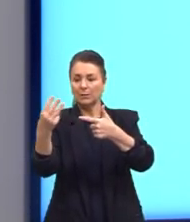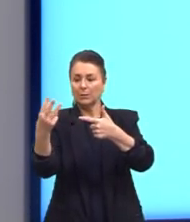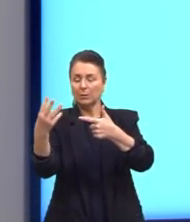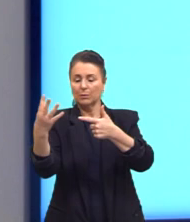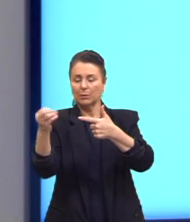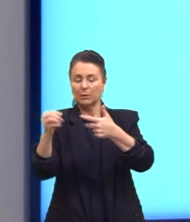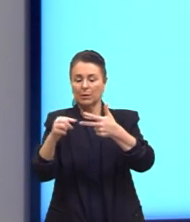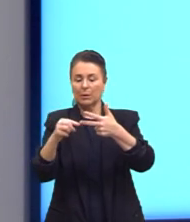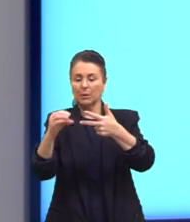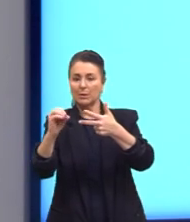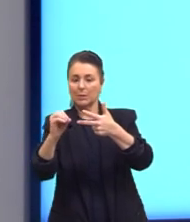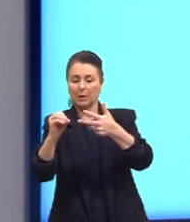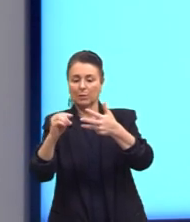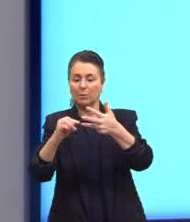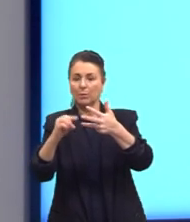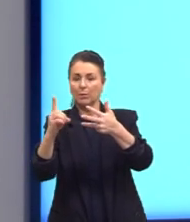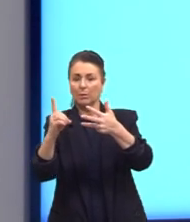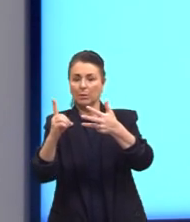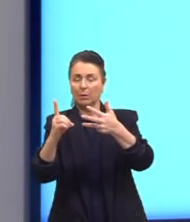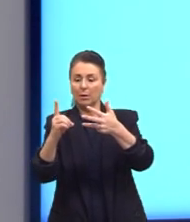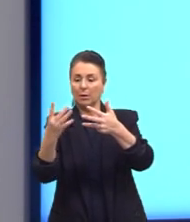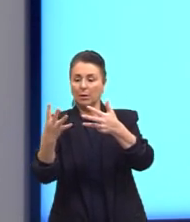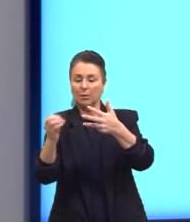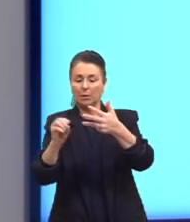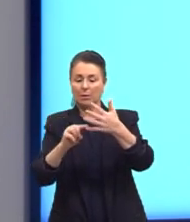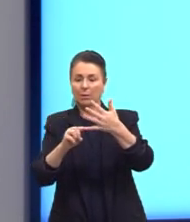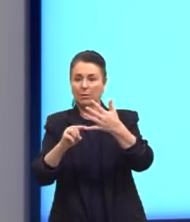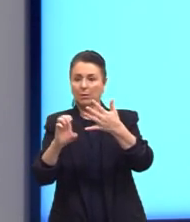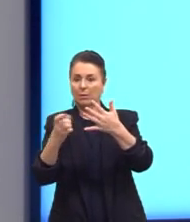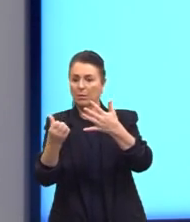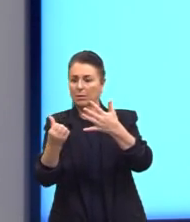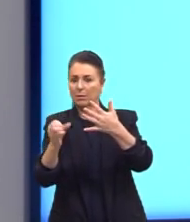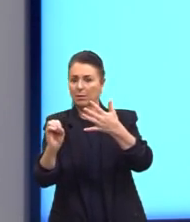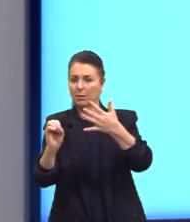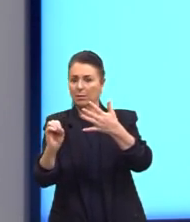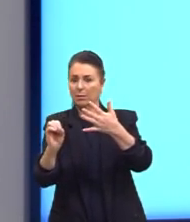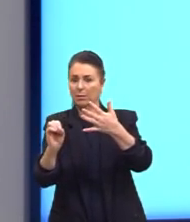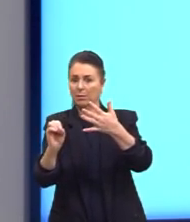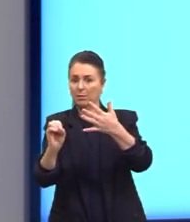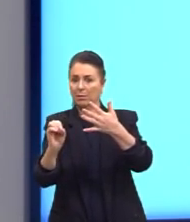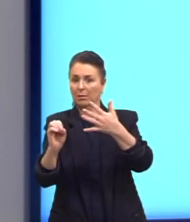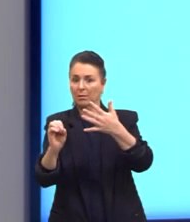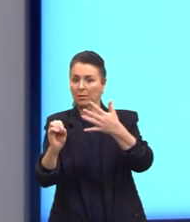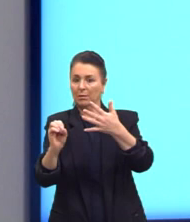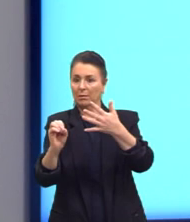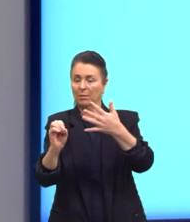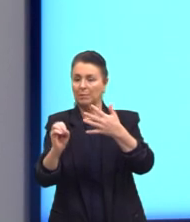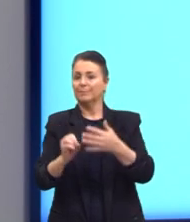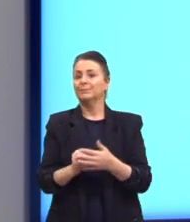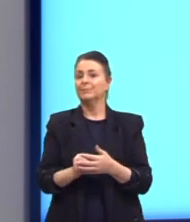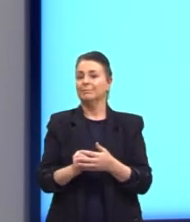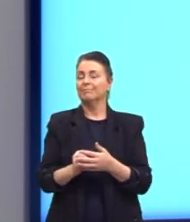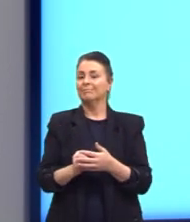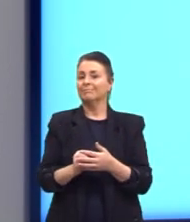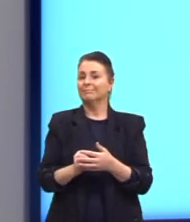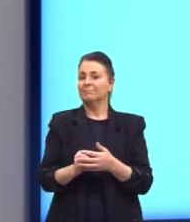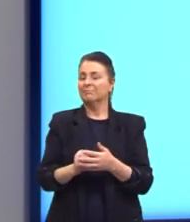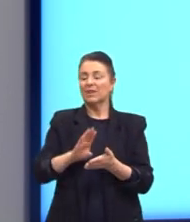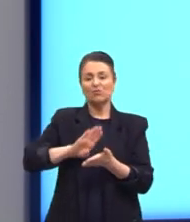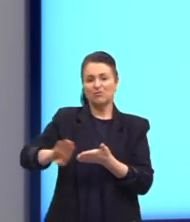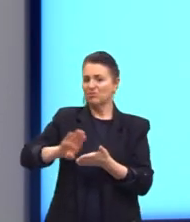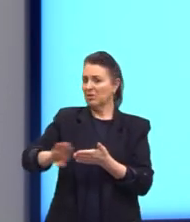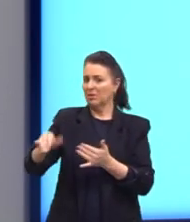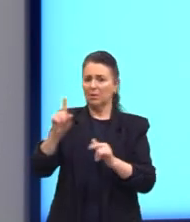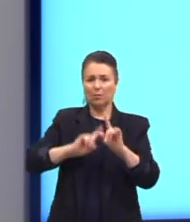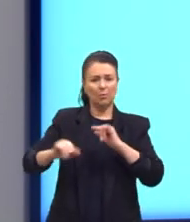zero, letra D, 40, e letra E, 60. Então, aqui, eu destaquei as informações,